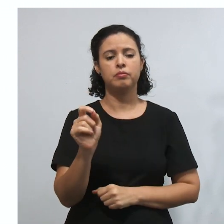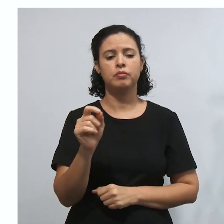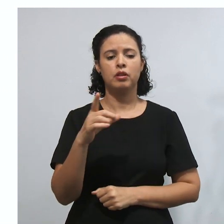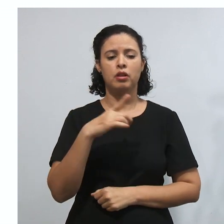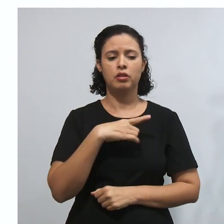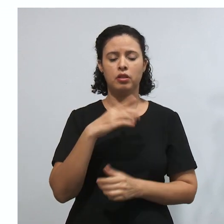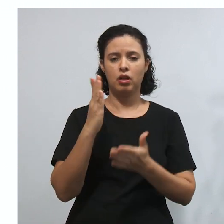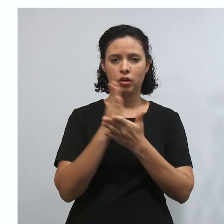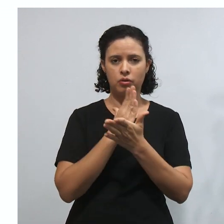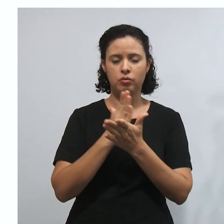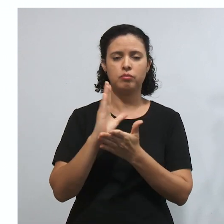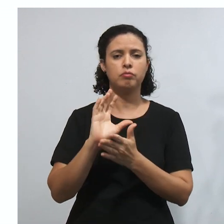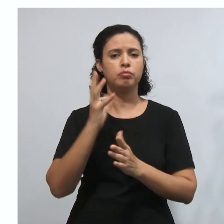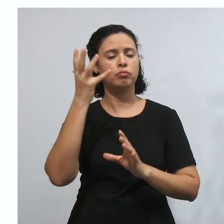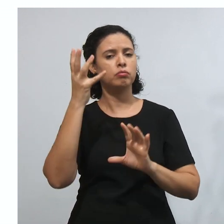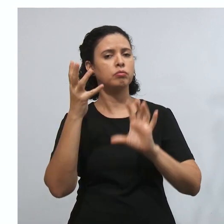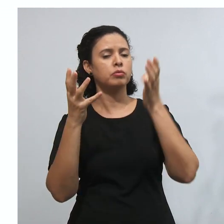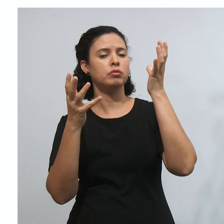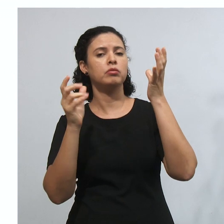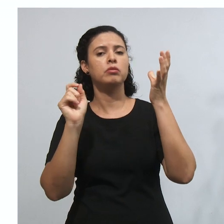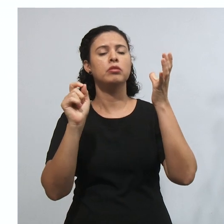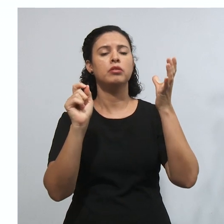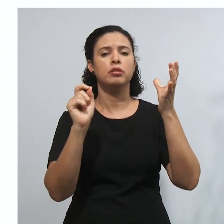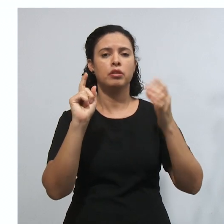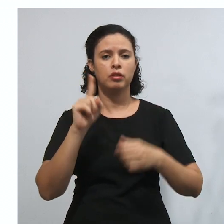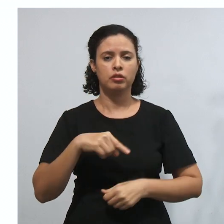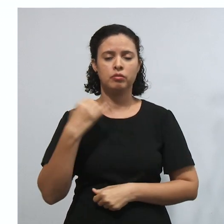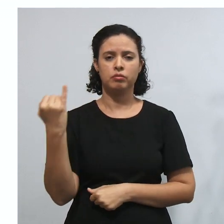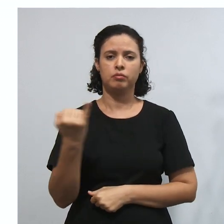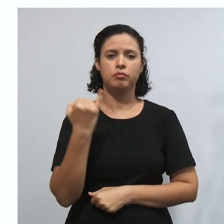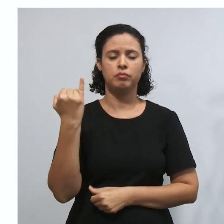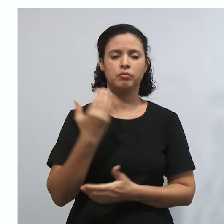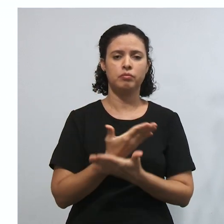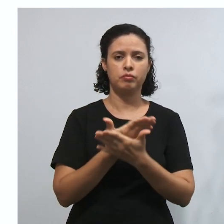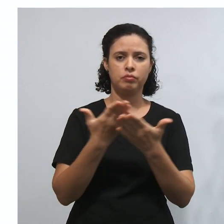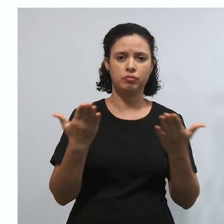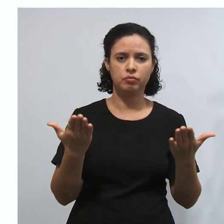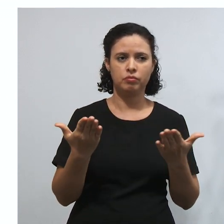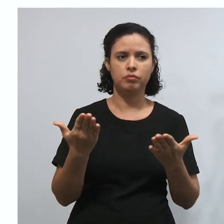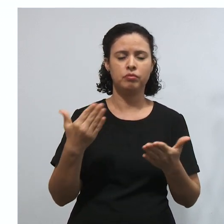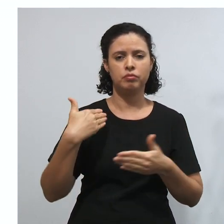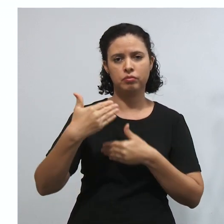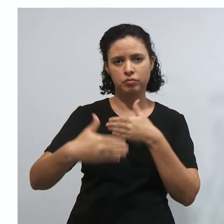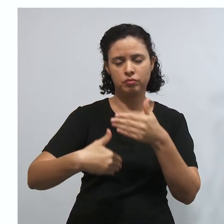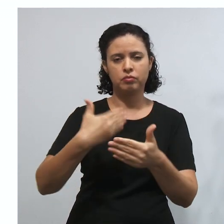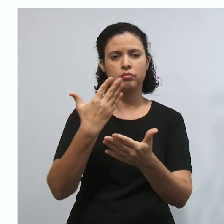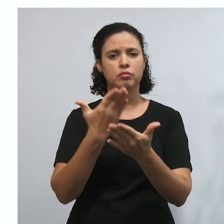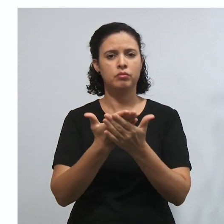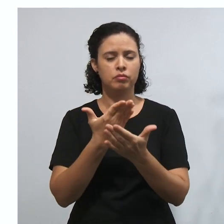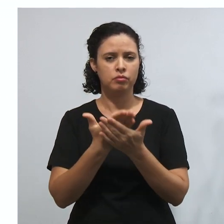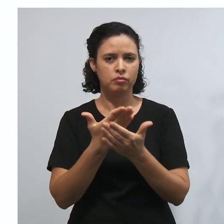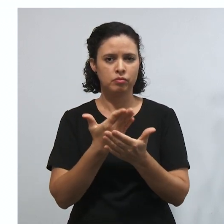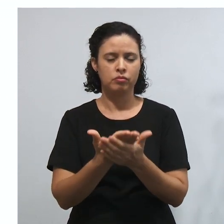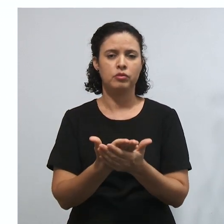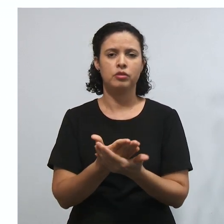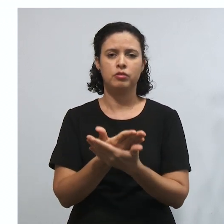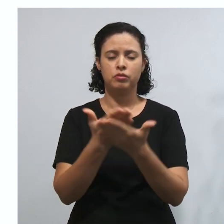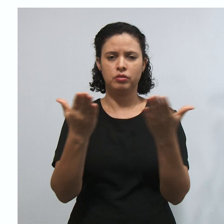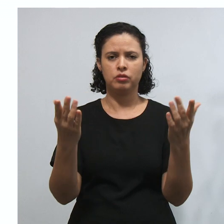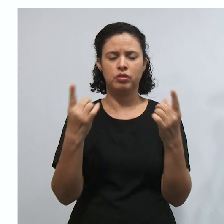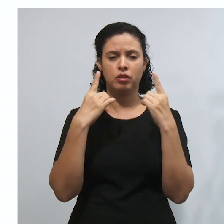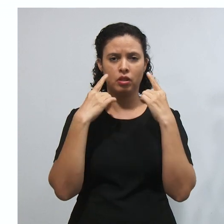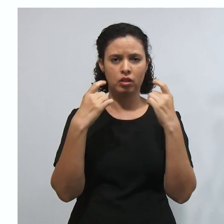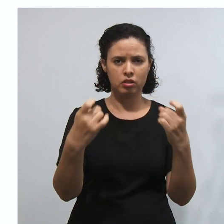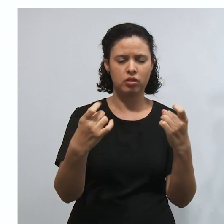porque temos algumas situações que são bem importantes pra você aí no decorrer dos seus estudos, você que tá aí